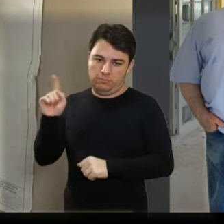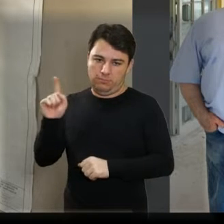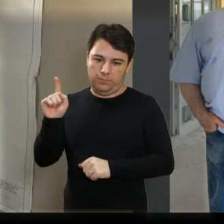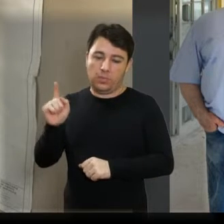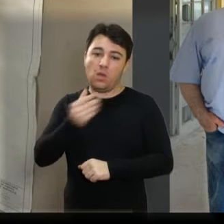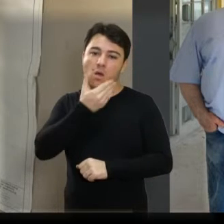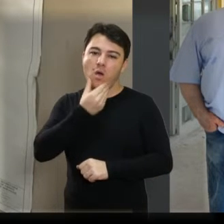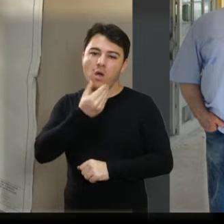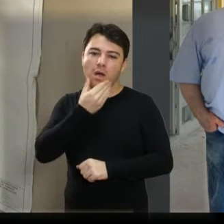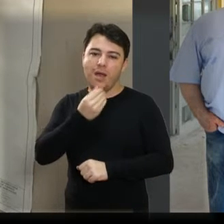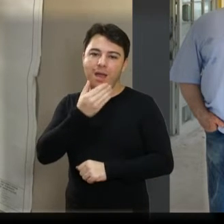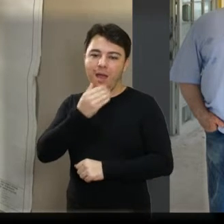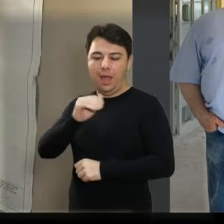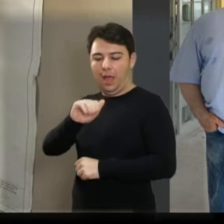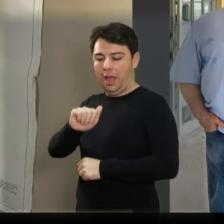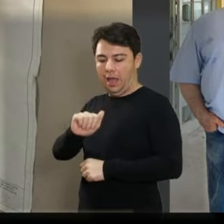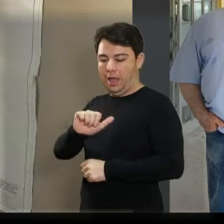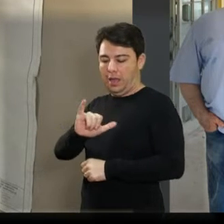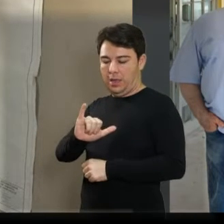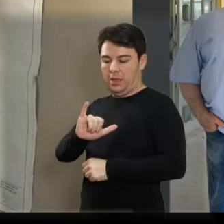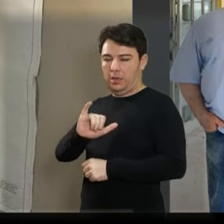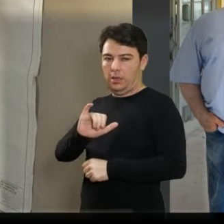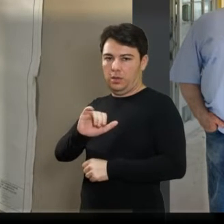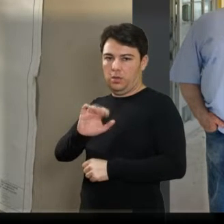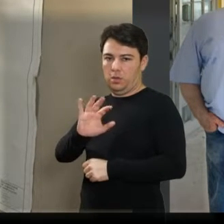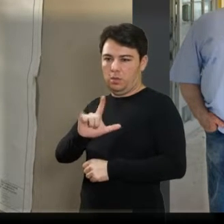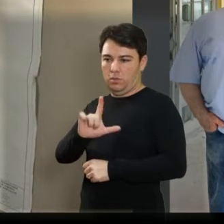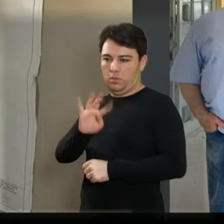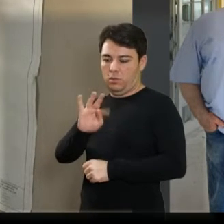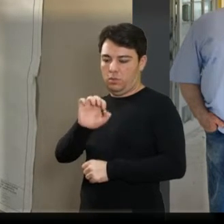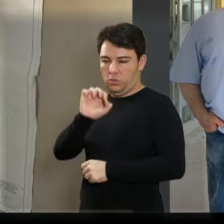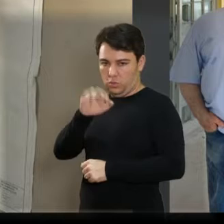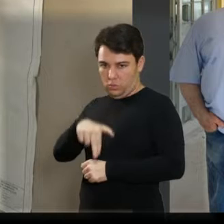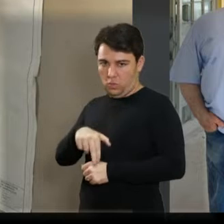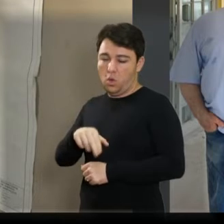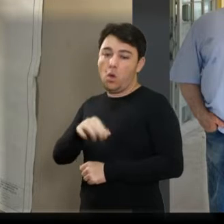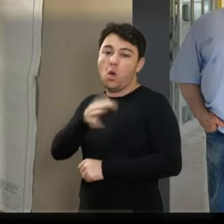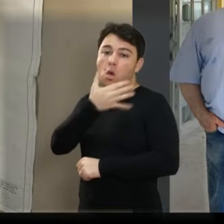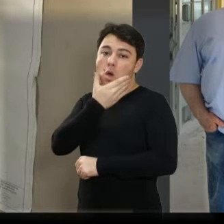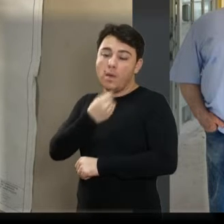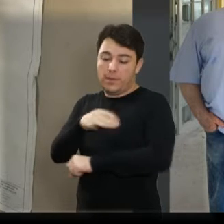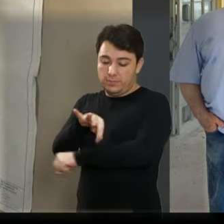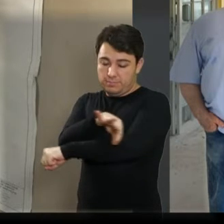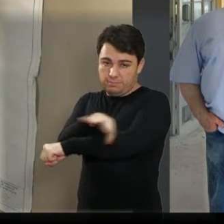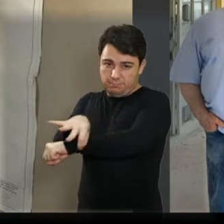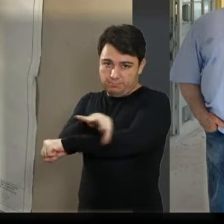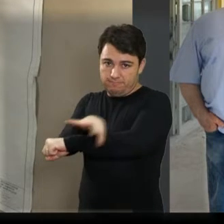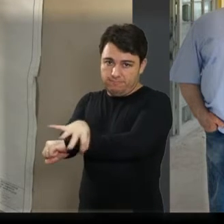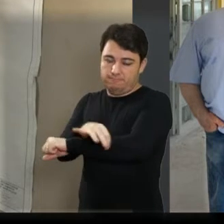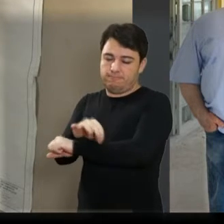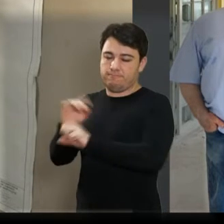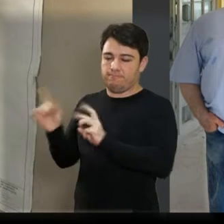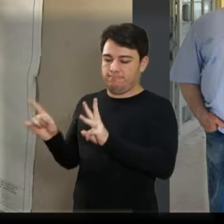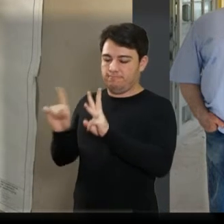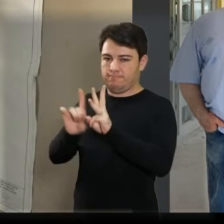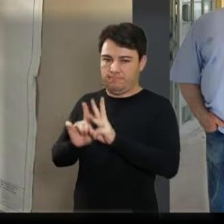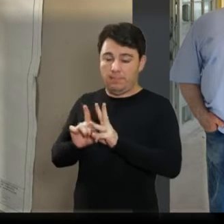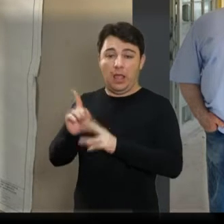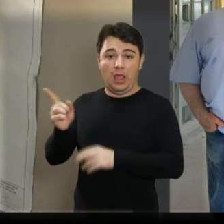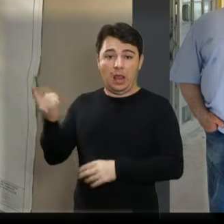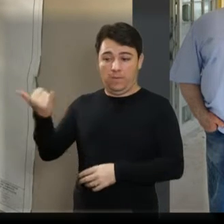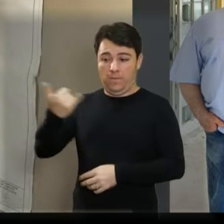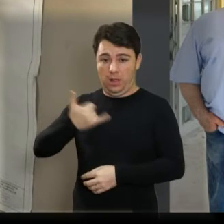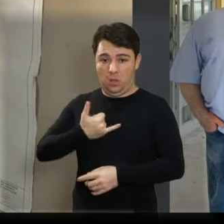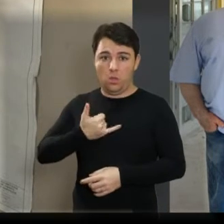nome dele aqui foi o Ailton. O Ailton que foi o engenheiro responsável que nos acompanhou. O Ailton disse que são 18 leitos.